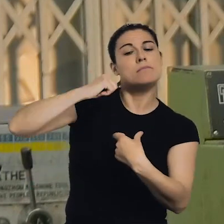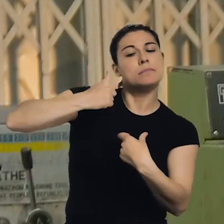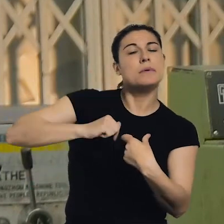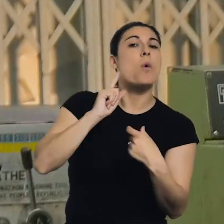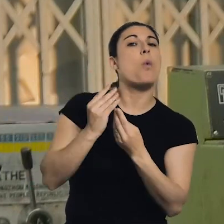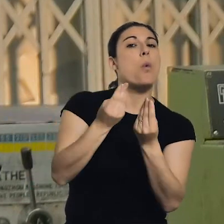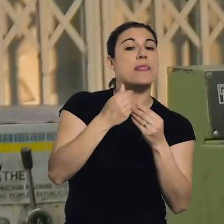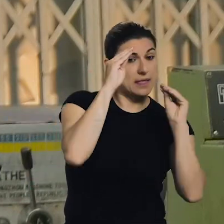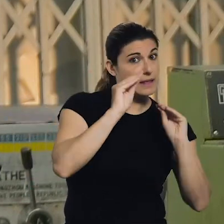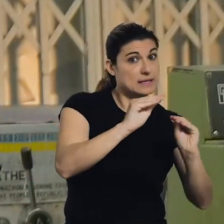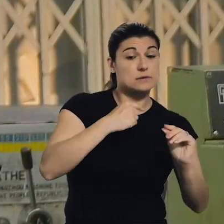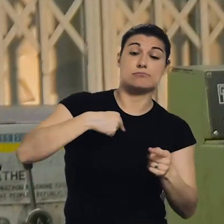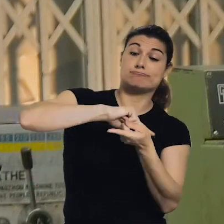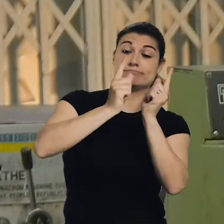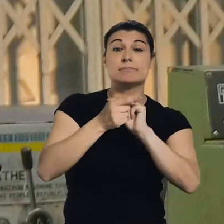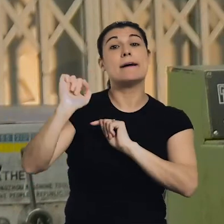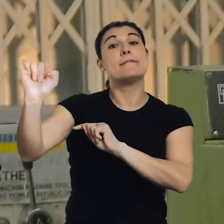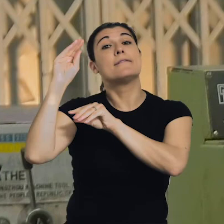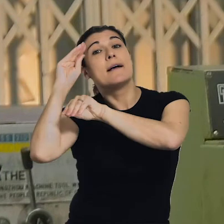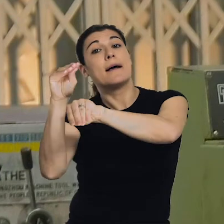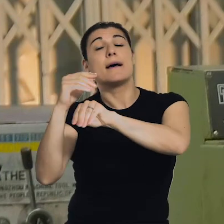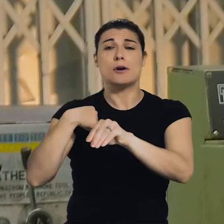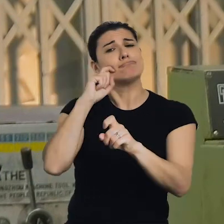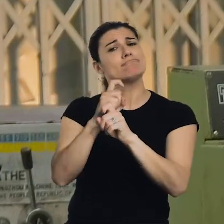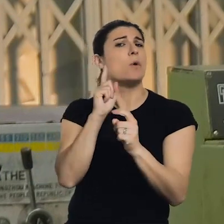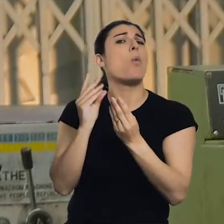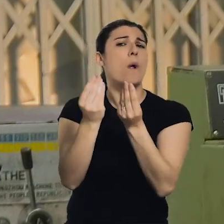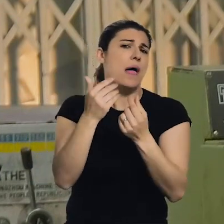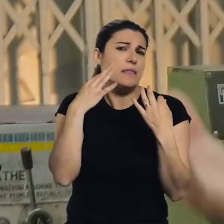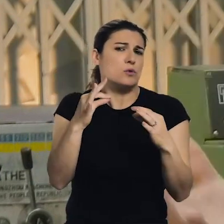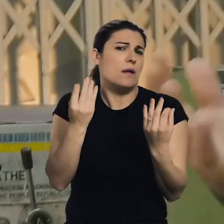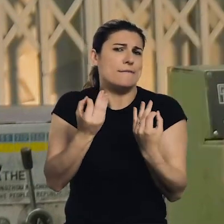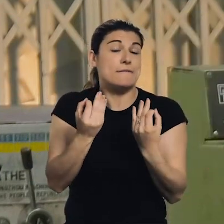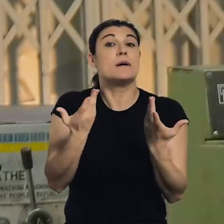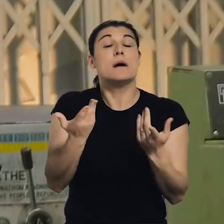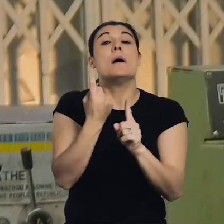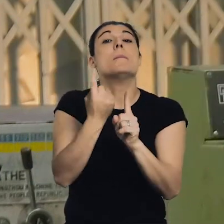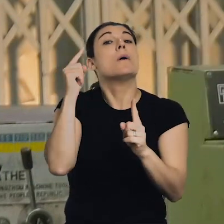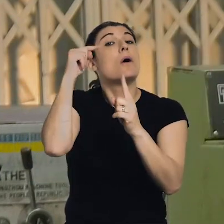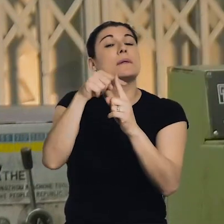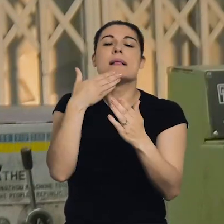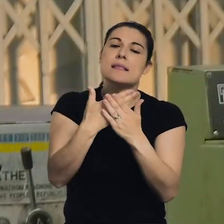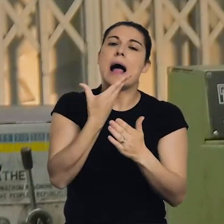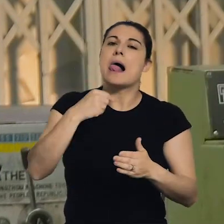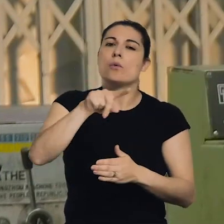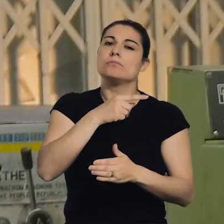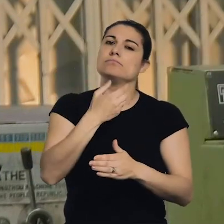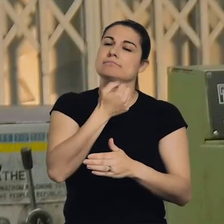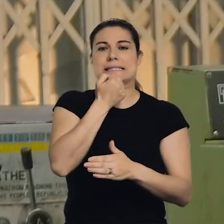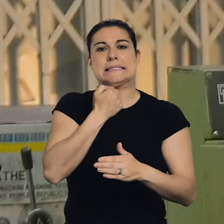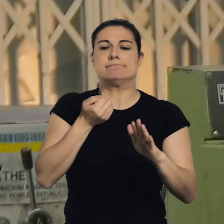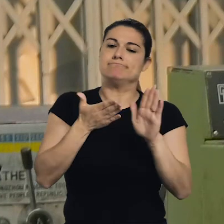mútuo que é feito, eles controlam a nossa qualidade de ensino e nós também controlamos a qualidade de ensino deles naturalmente,